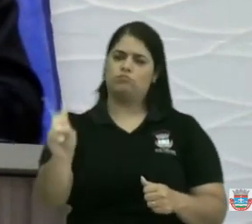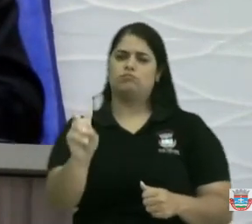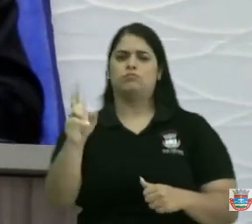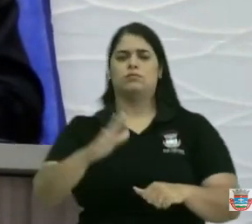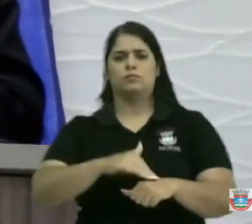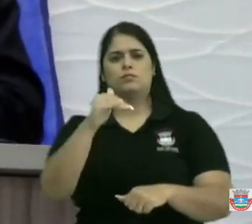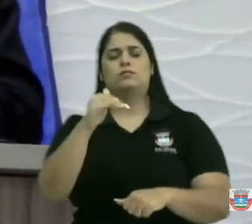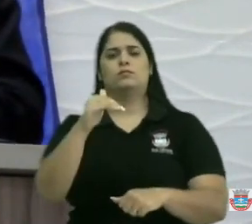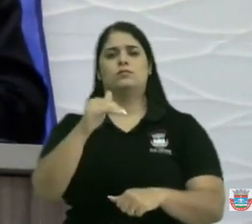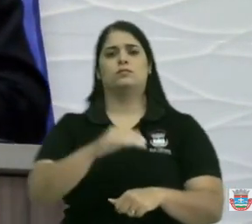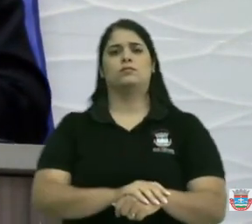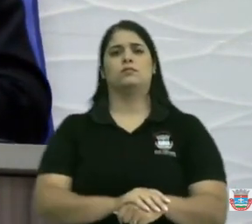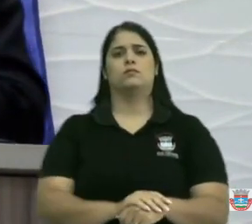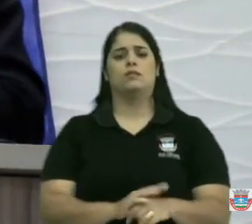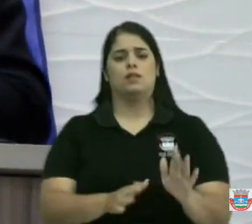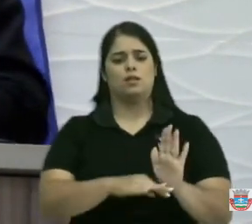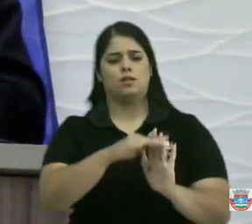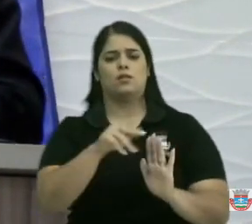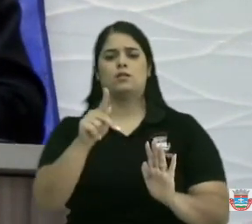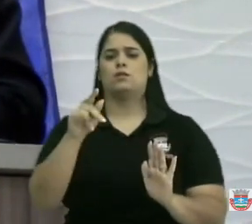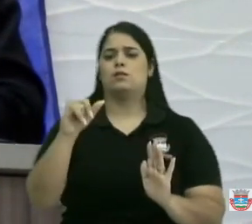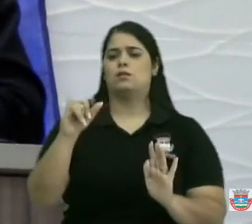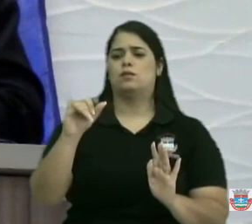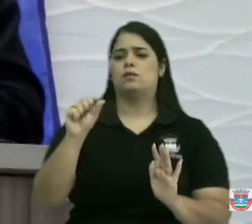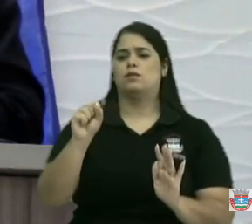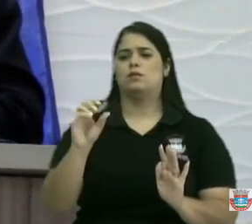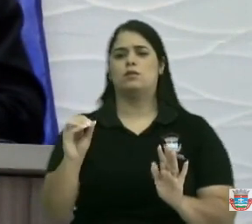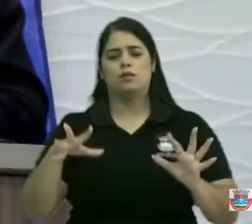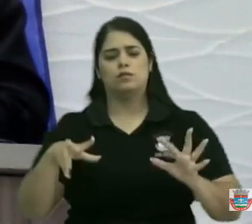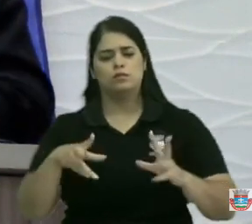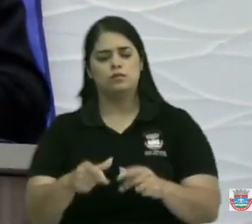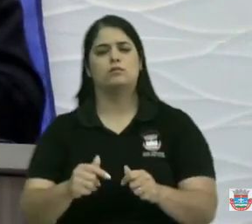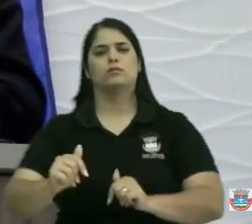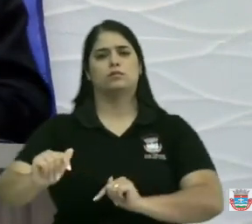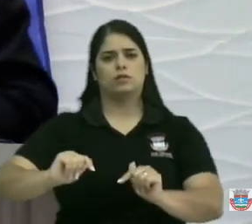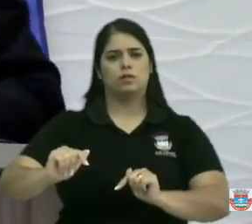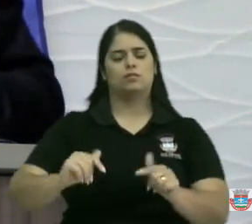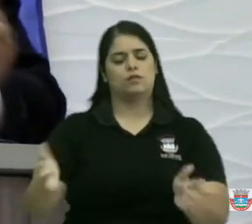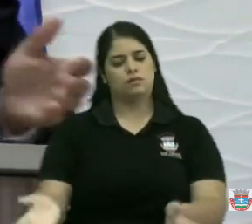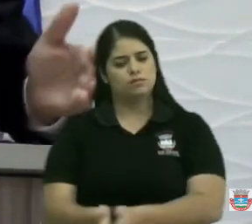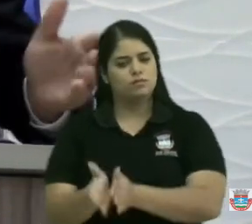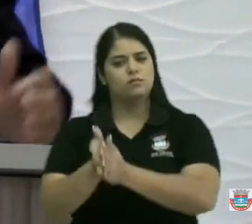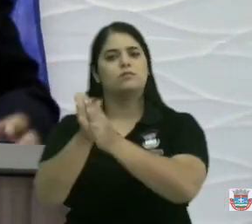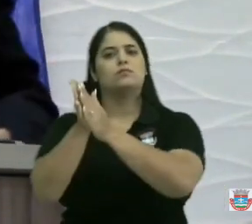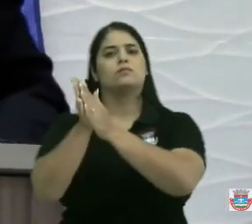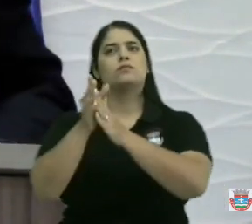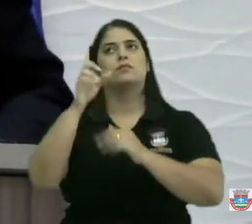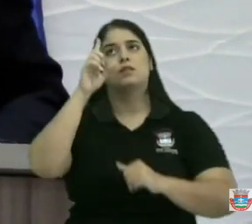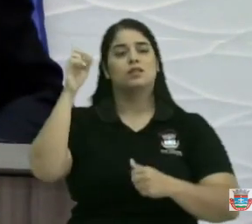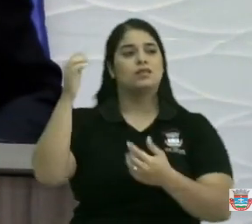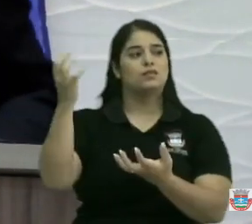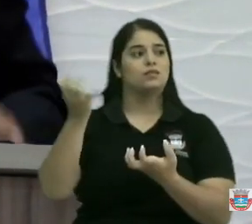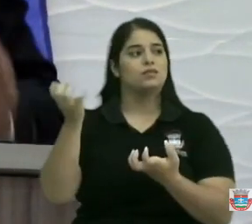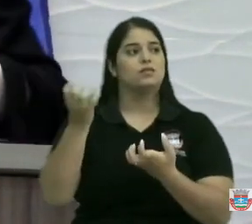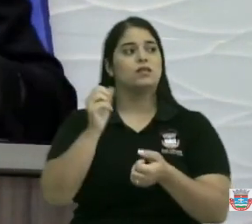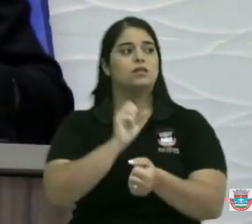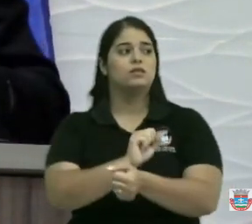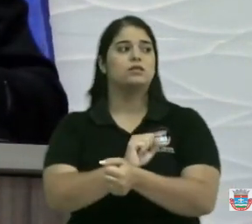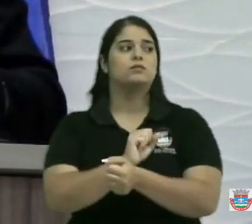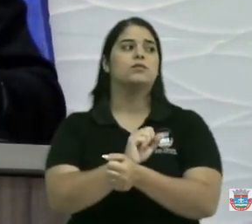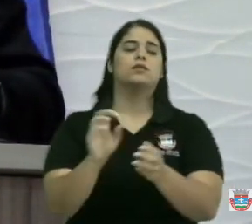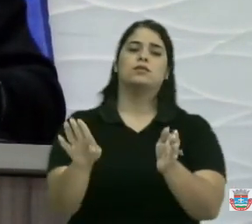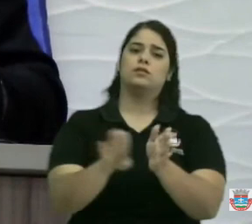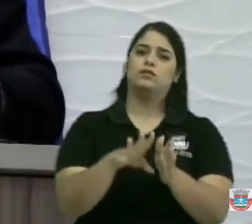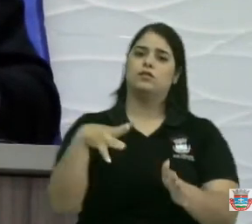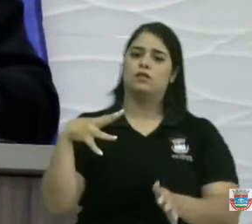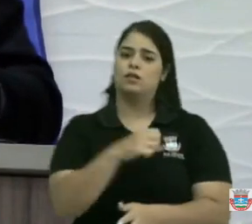dando o piso a todos eles que fazem suas funções. então parabéns e se Deus quiser esperamos que chegue logo